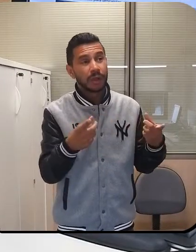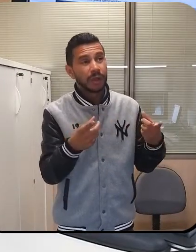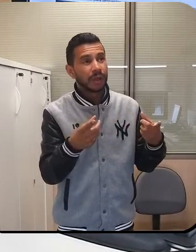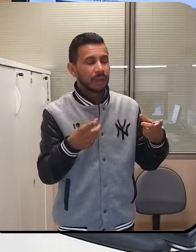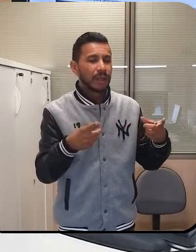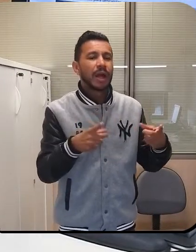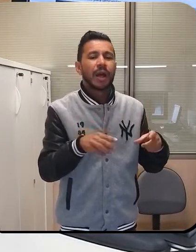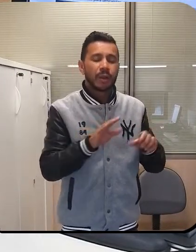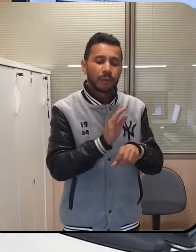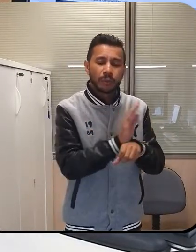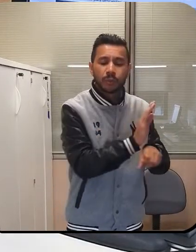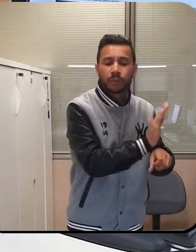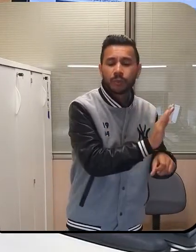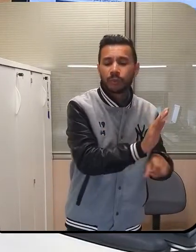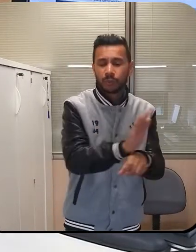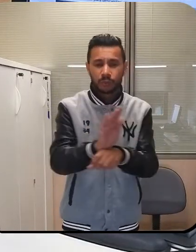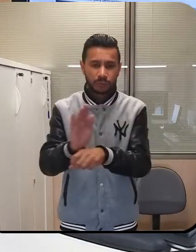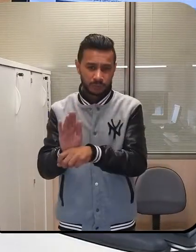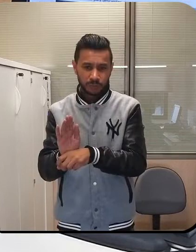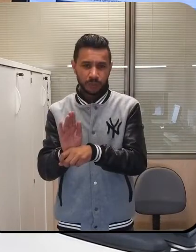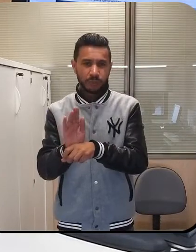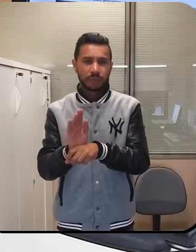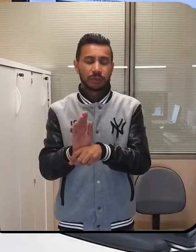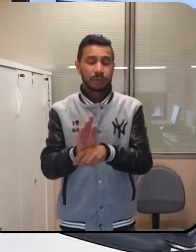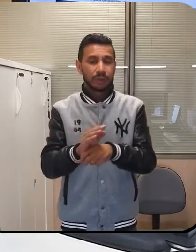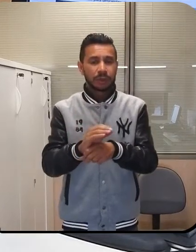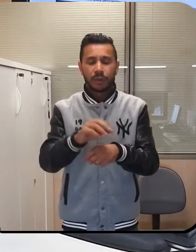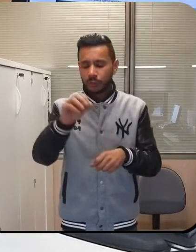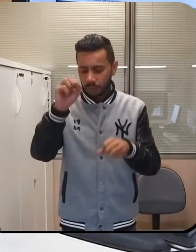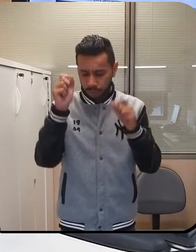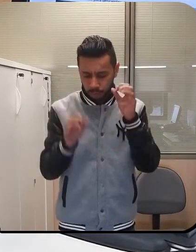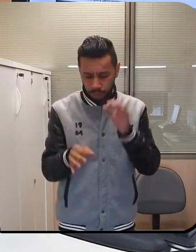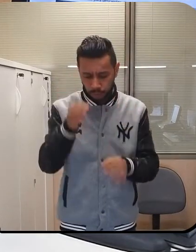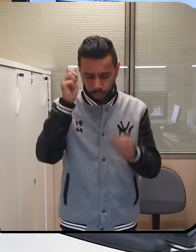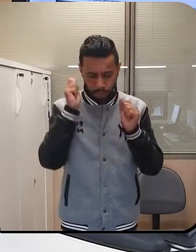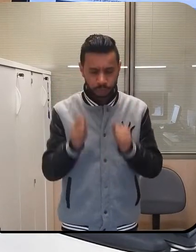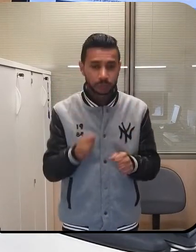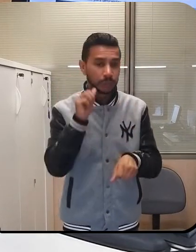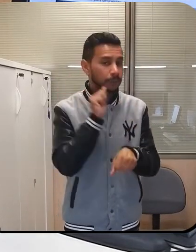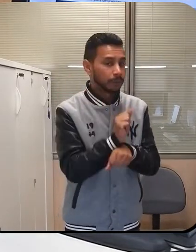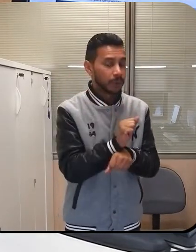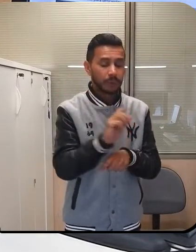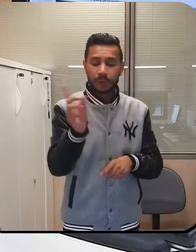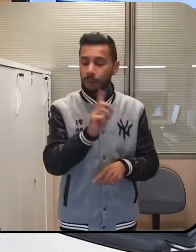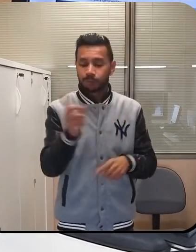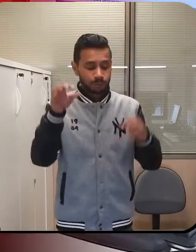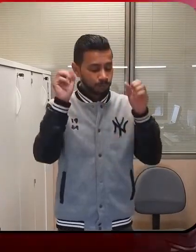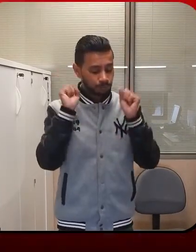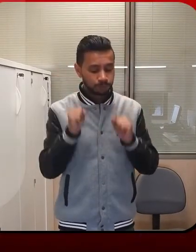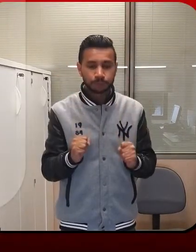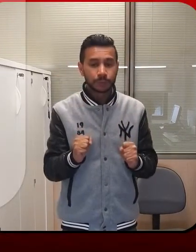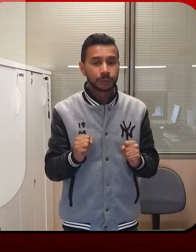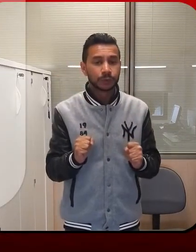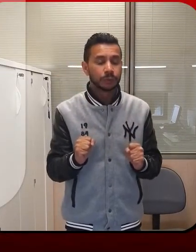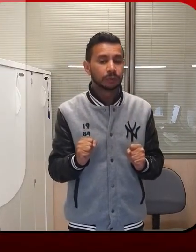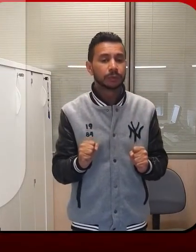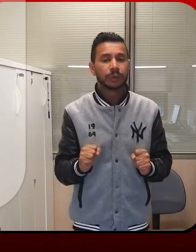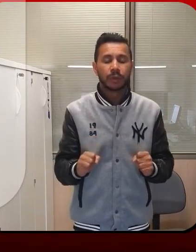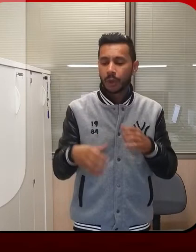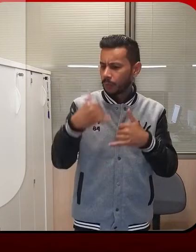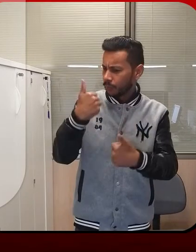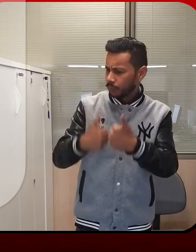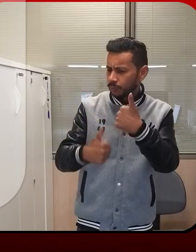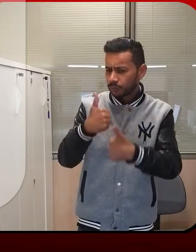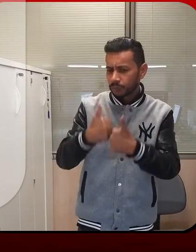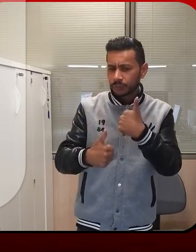Bom, agora o STF conseguiu barrar, então a FUNAI continua com o Ministério da Cidadania. E no futebol, na